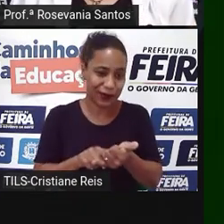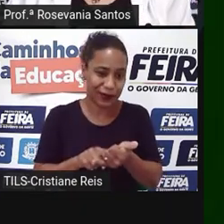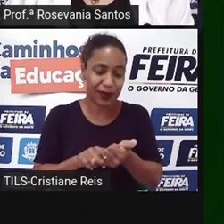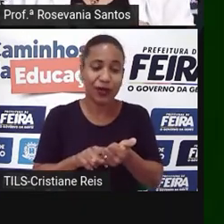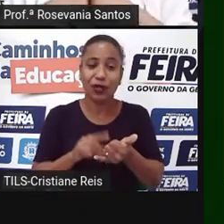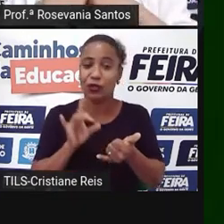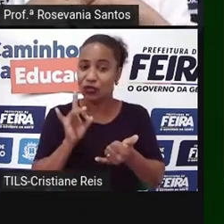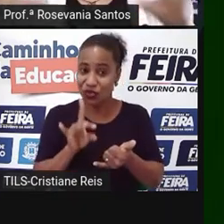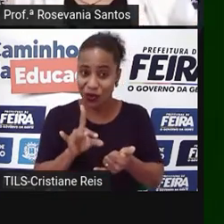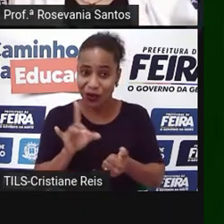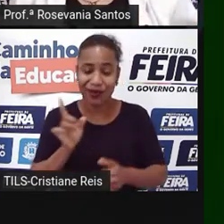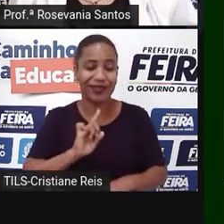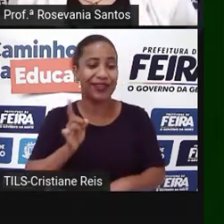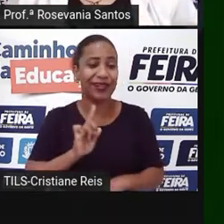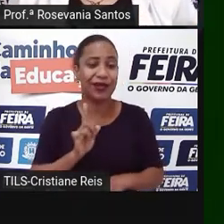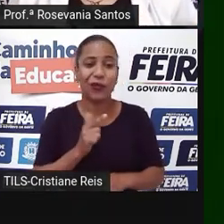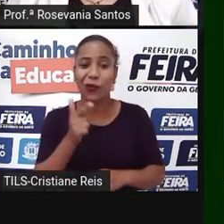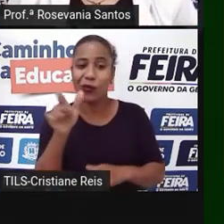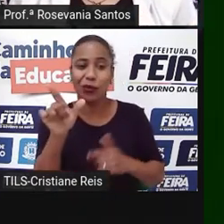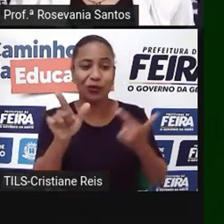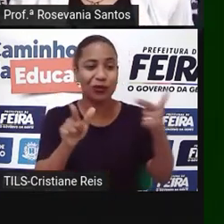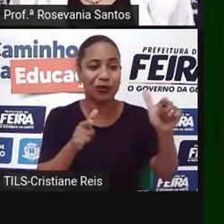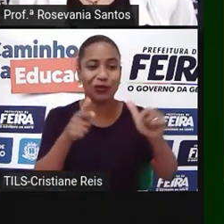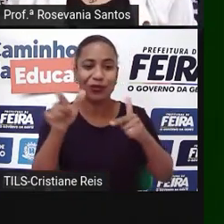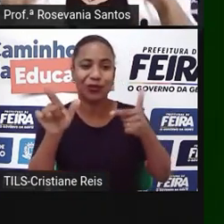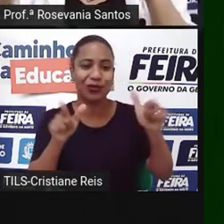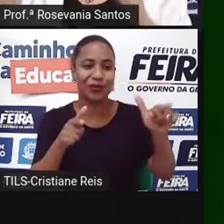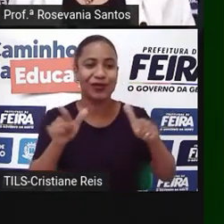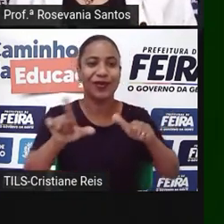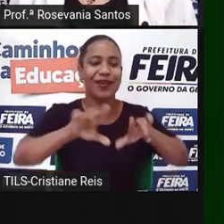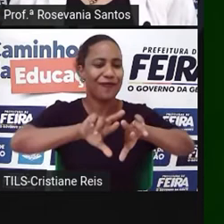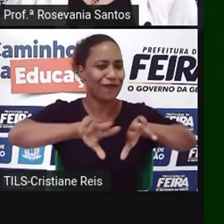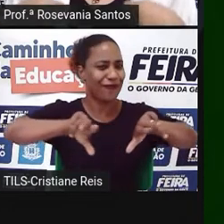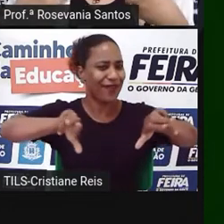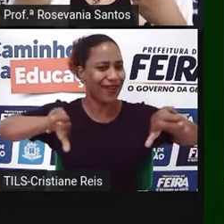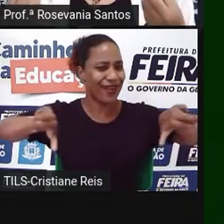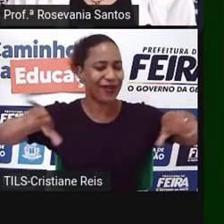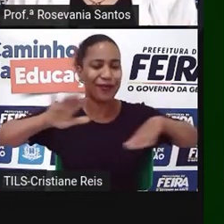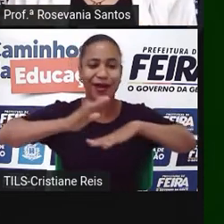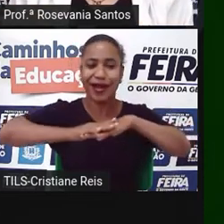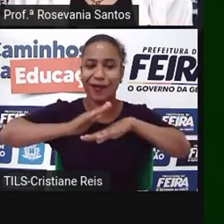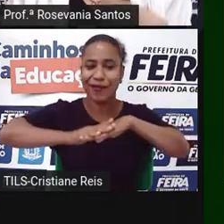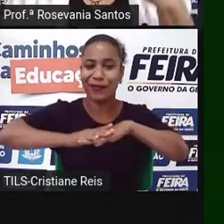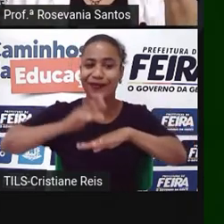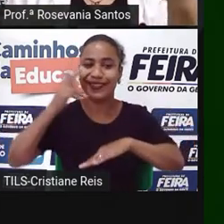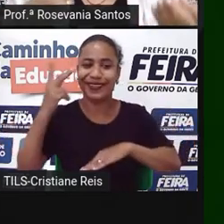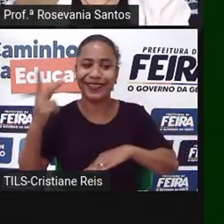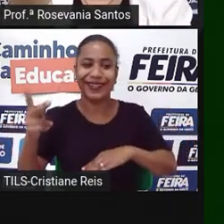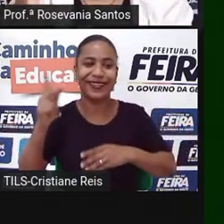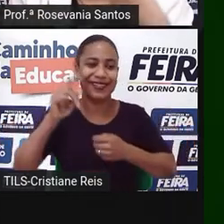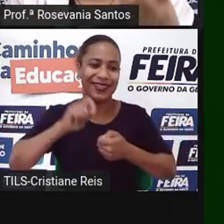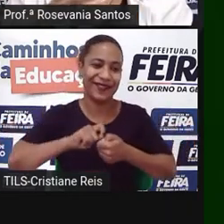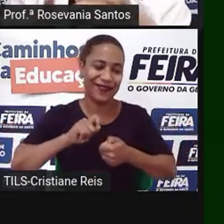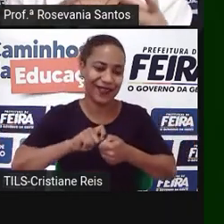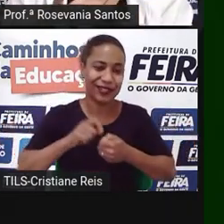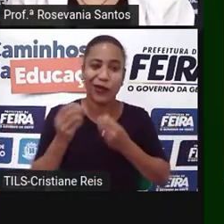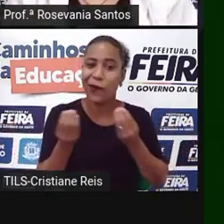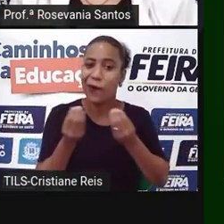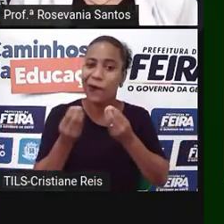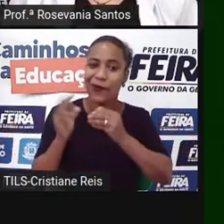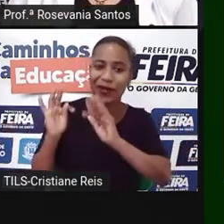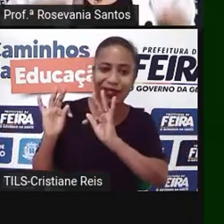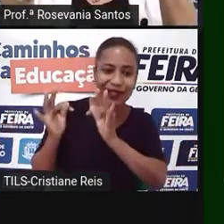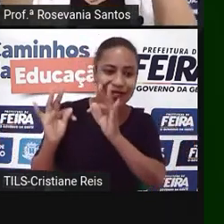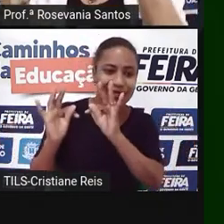falando de diversos outros aparelhos quaisquer. São eles quem fabricam, são eles que entendem como é que aquela tecnologia